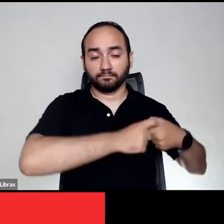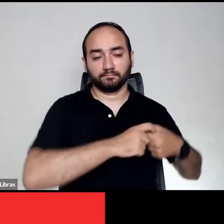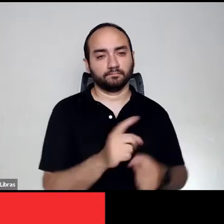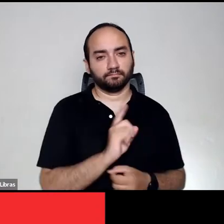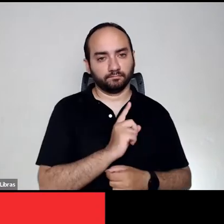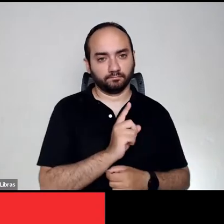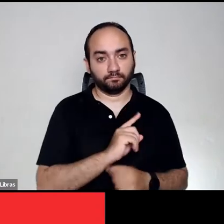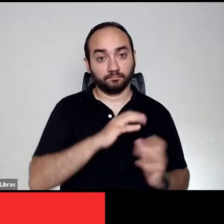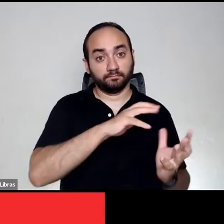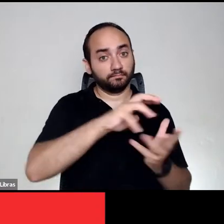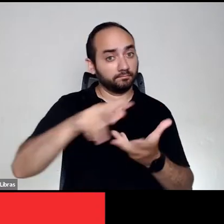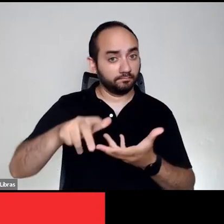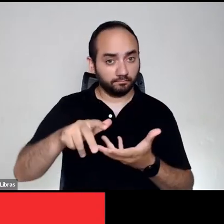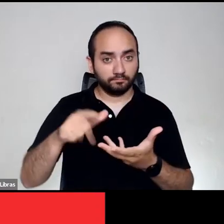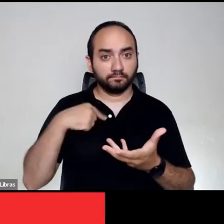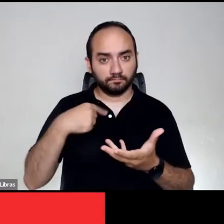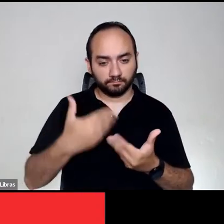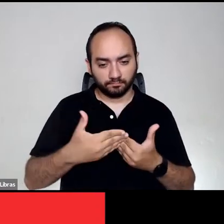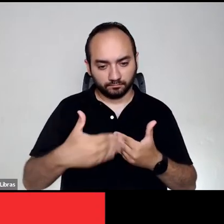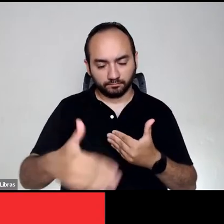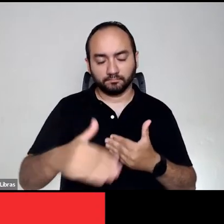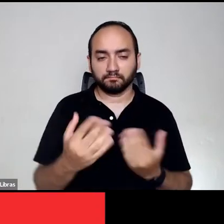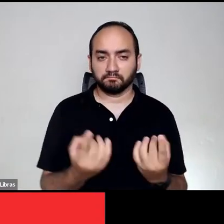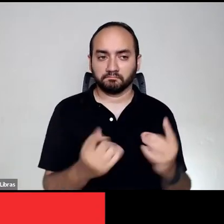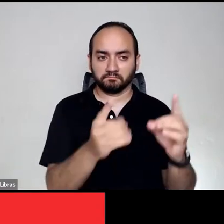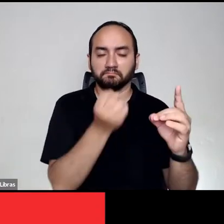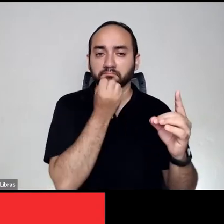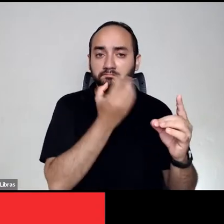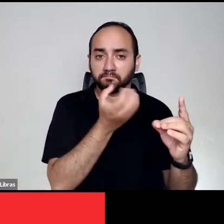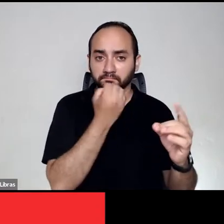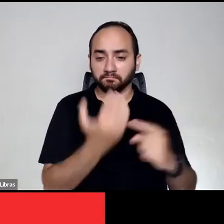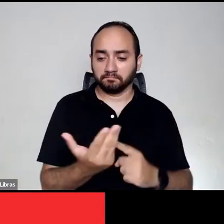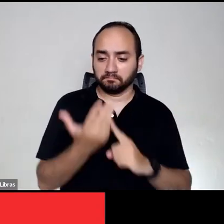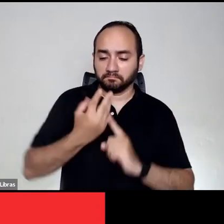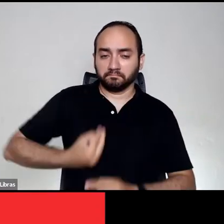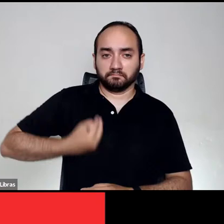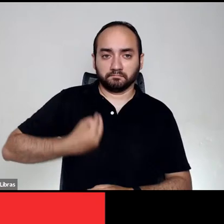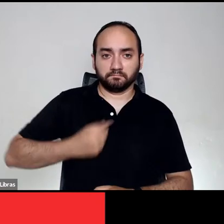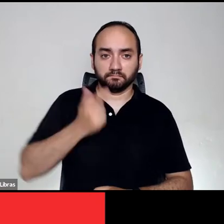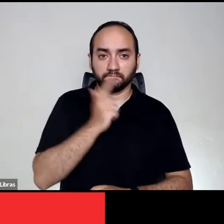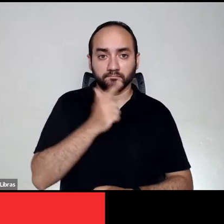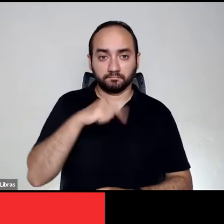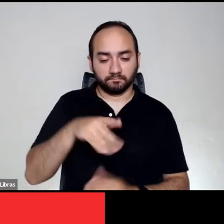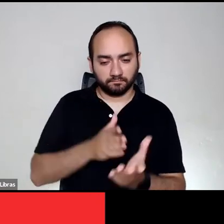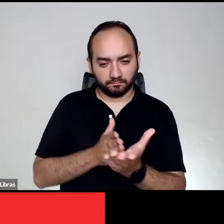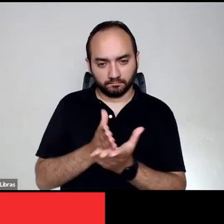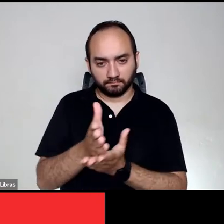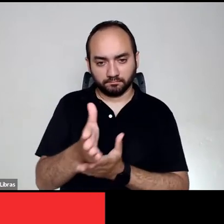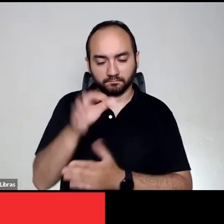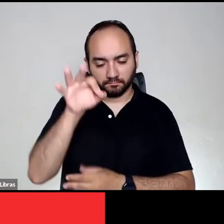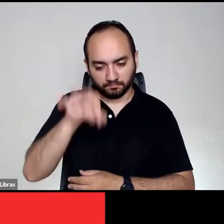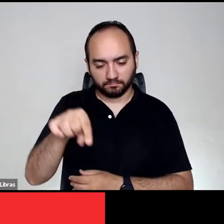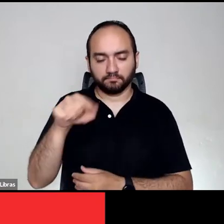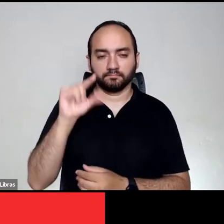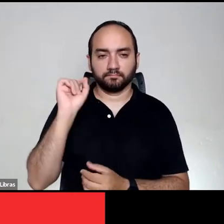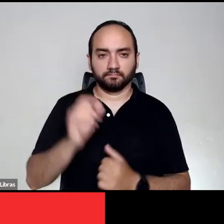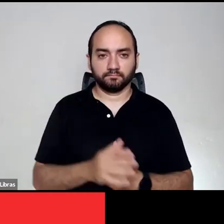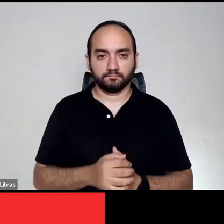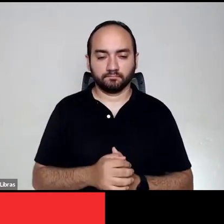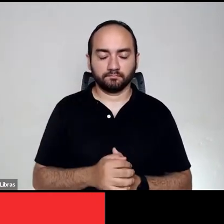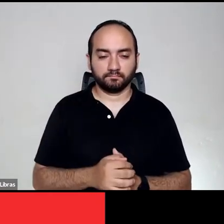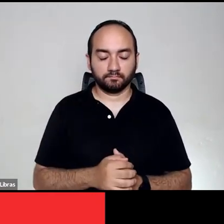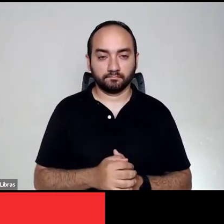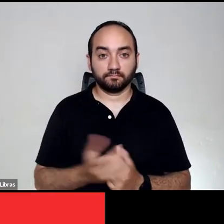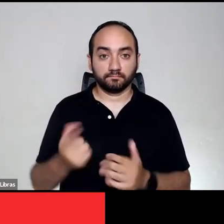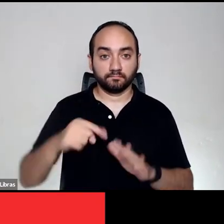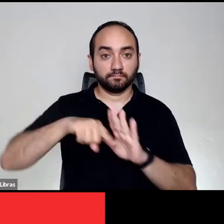O mundo inteiro se vale das benesses digitais para facilitar a vida e este é o caminho que queremos percorrer. Ao